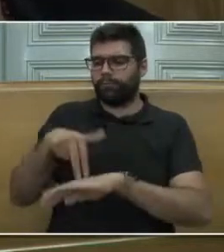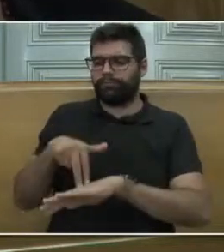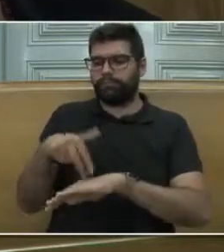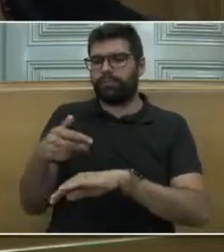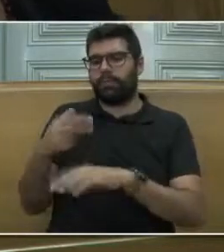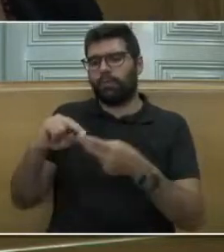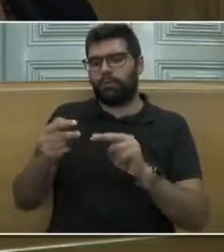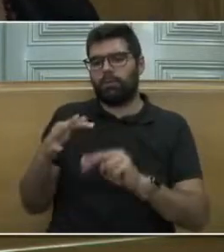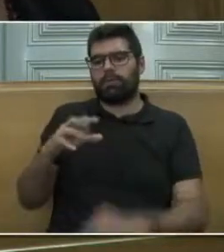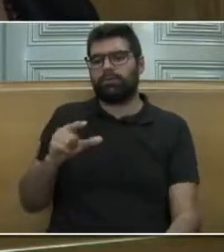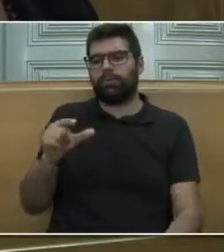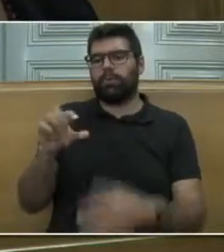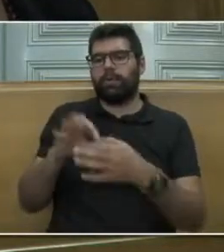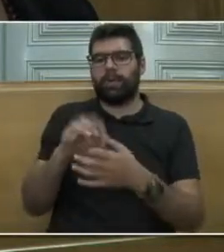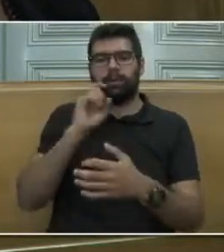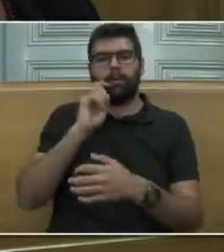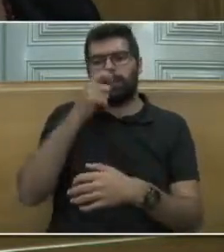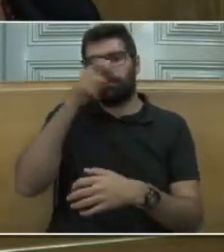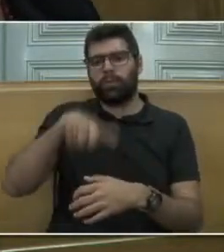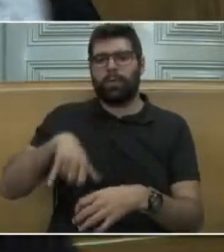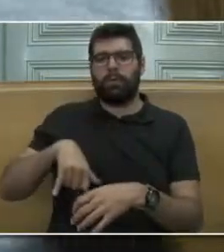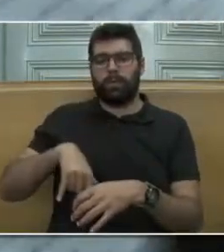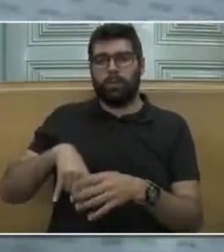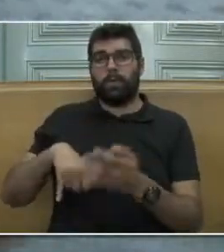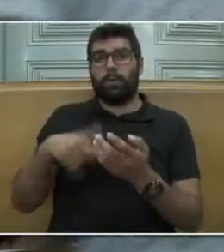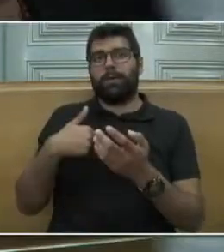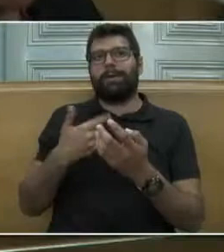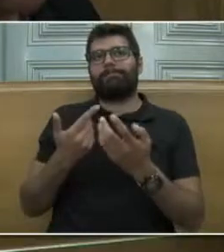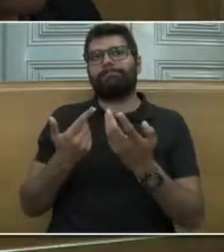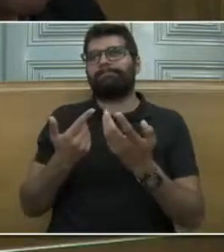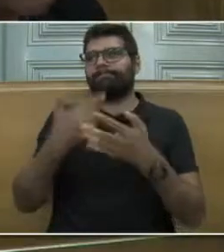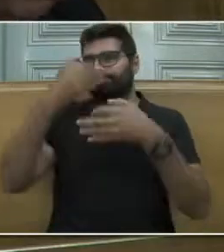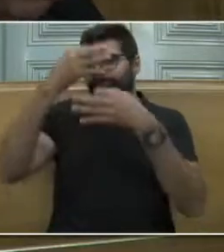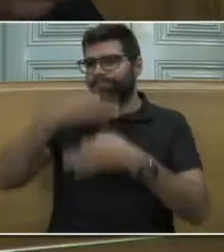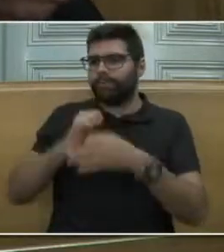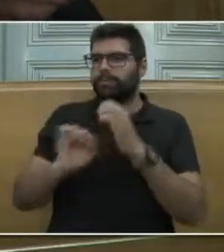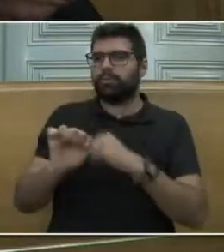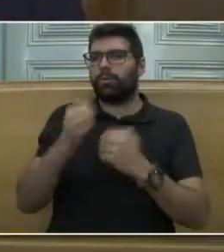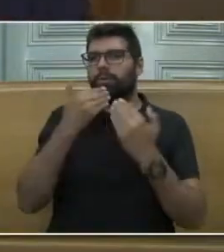Municipal de Lisboa a respeito da defesa da pessoa prostituída, da sua dignificação. Obrigado.